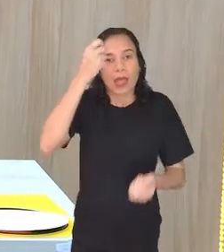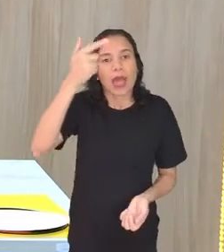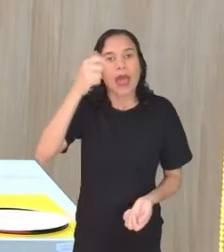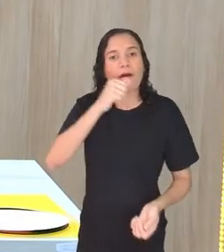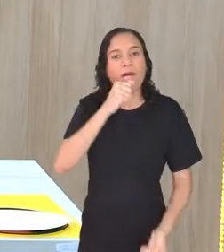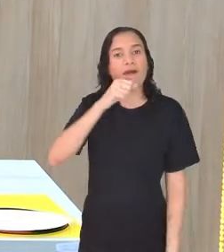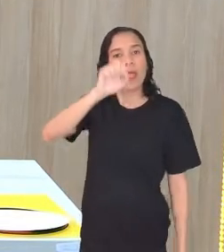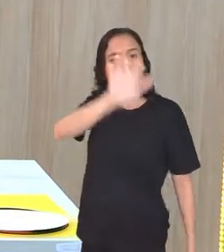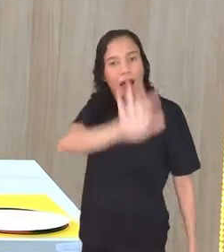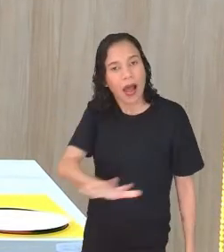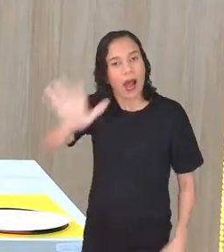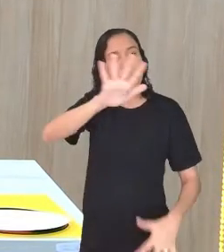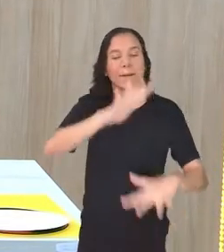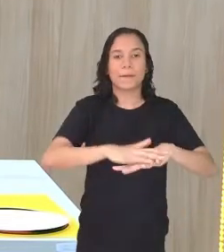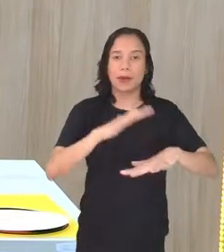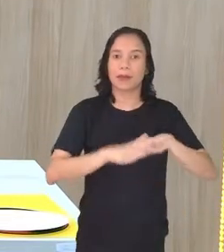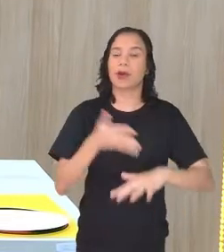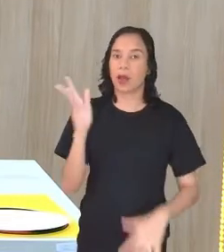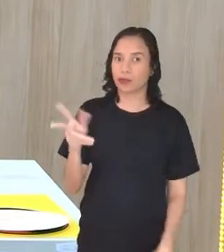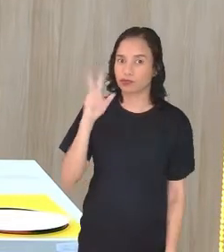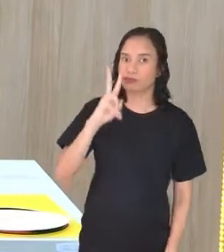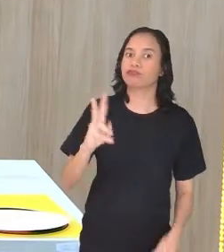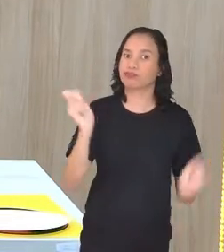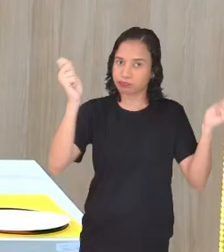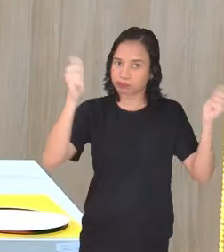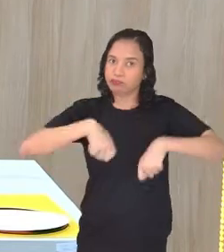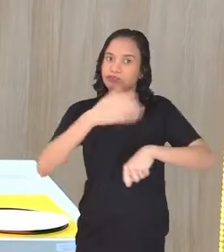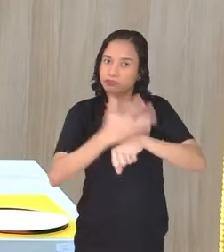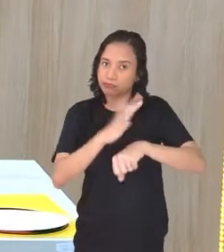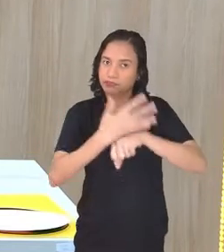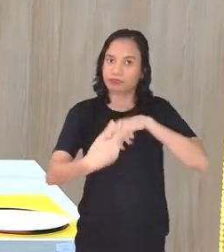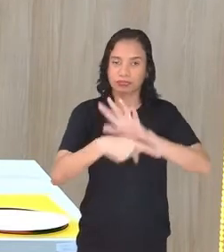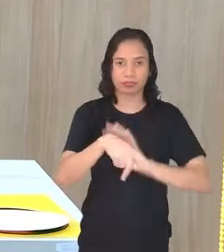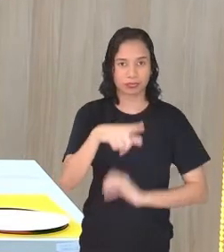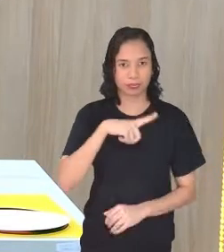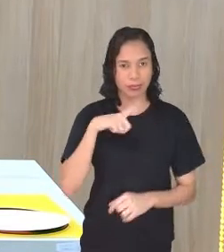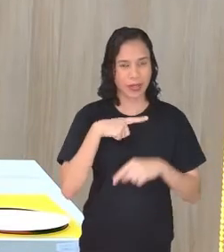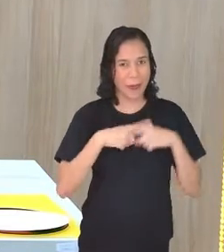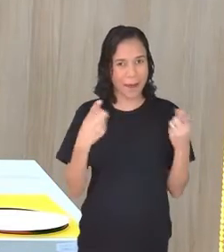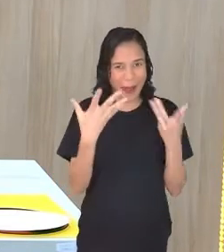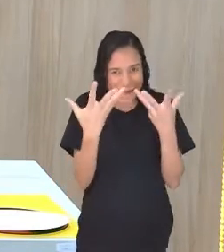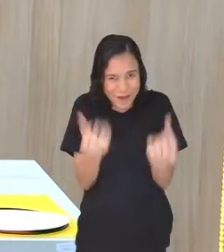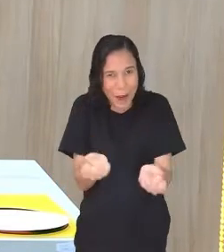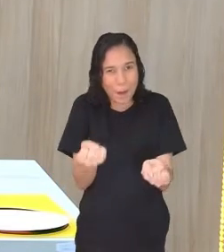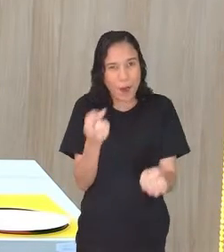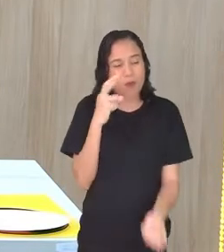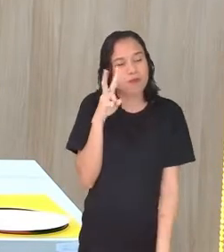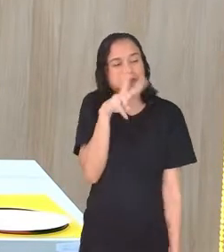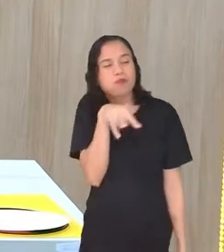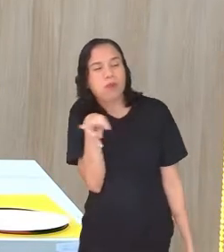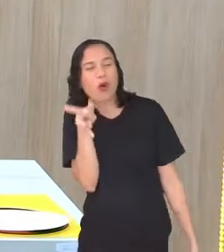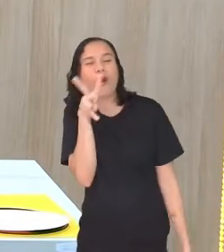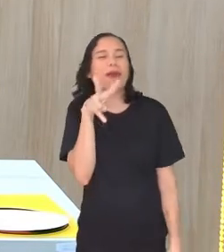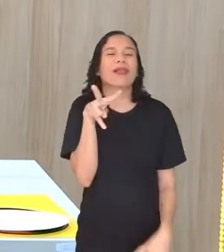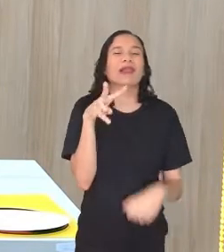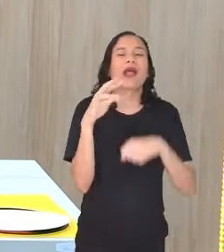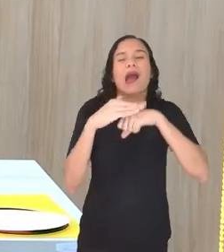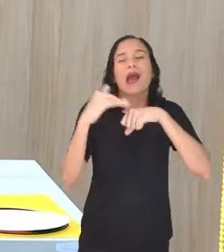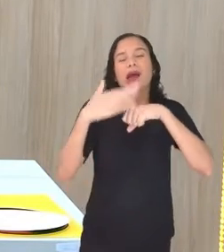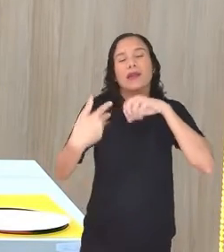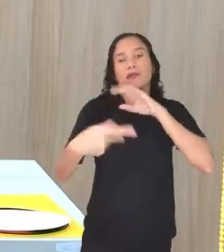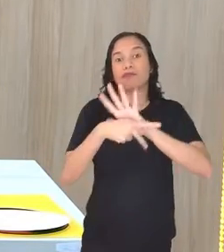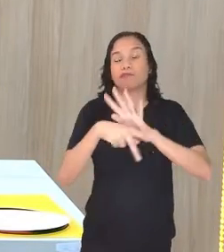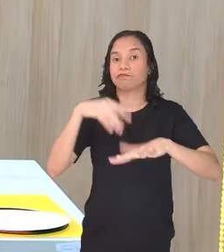matemática. A gente já viu que é aplicável em várias coisas. Mas, bora dar uma olhadinha com carinho para a